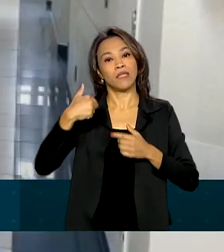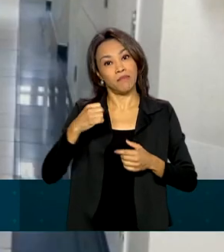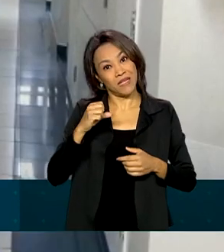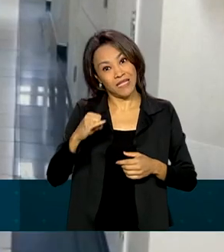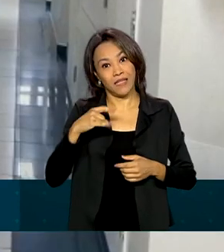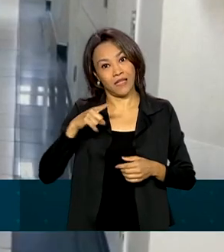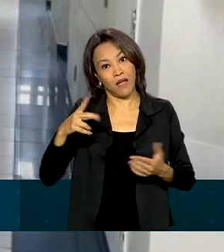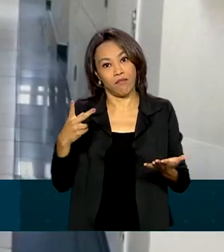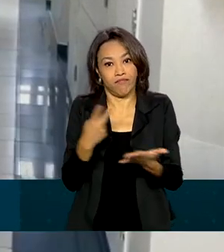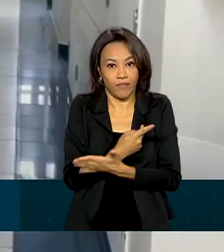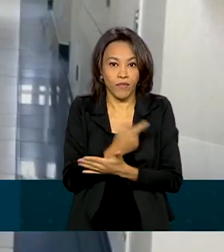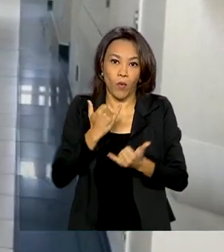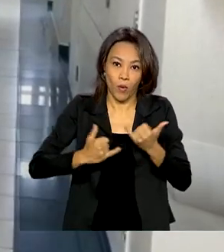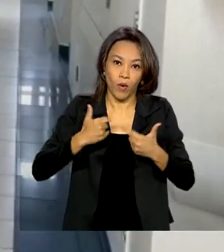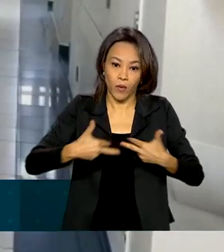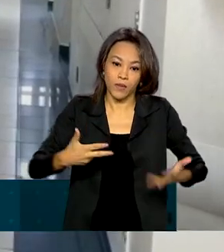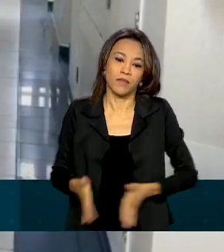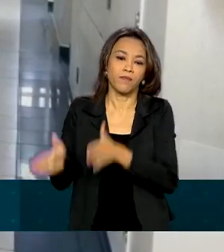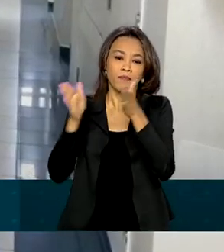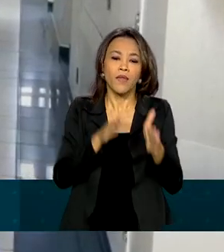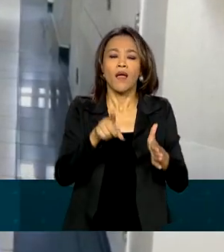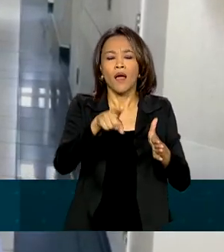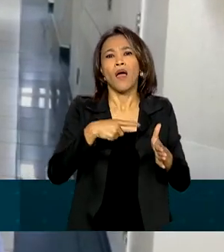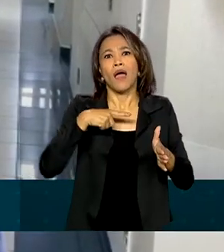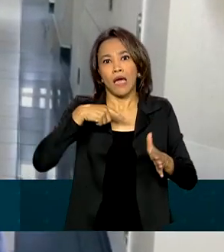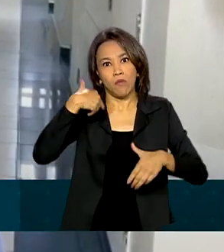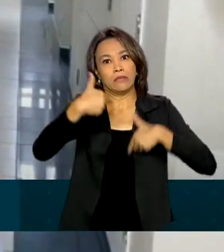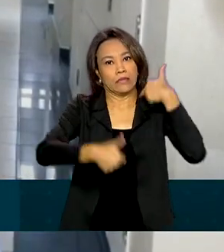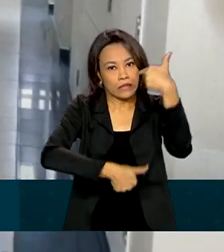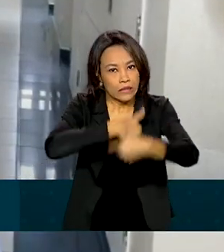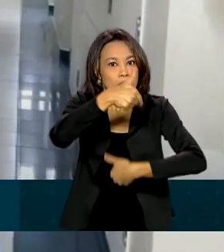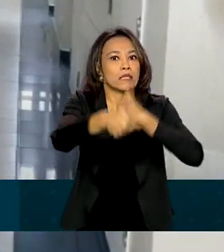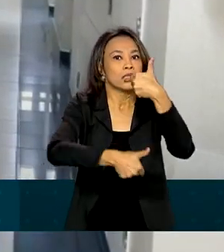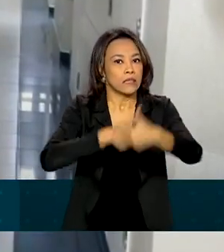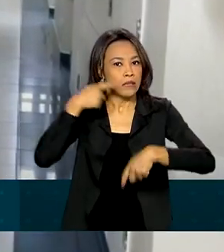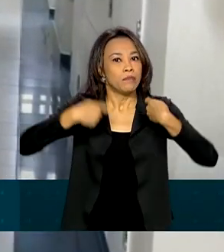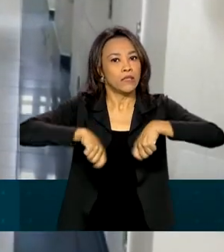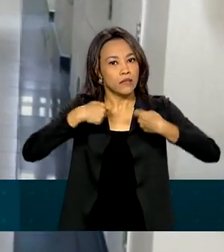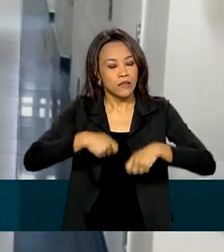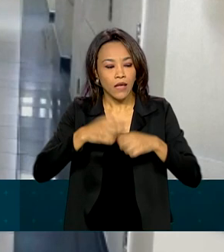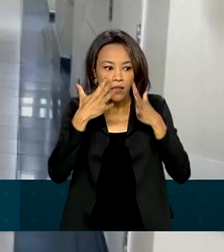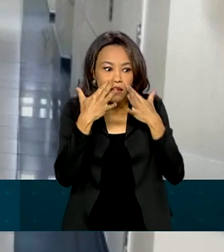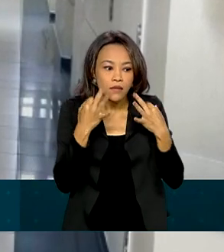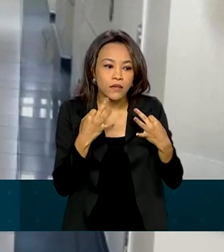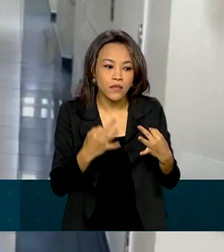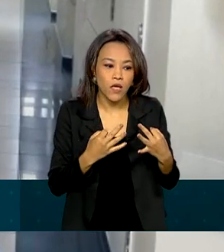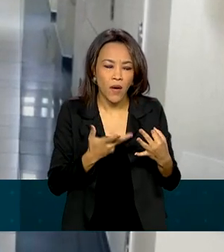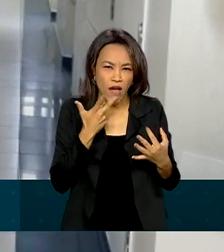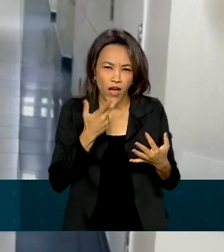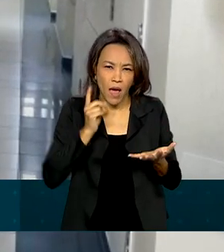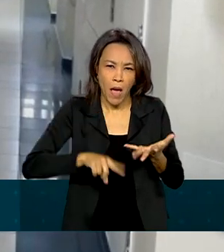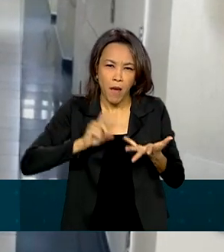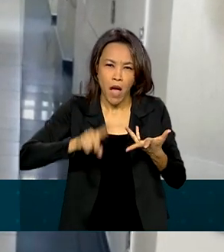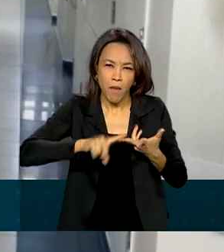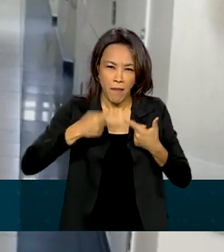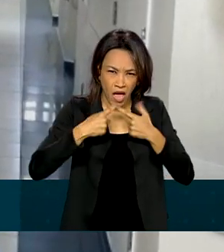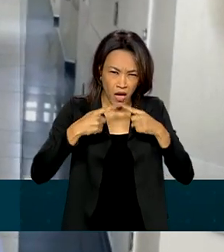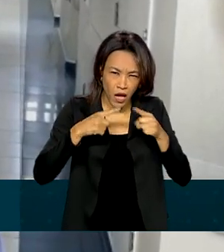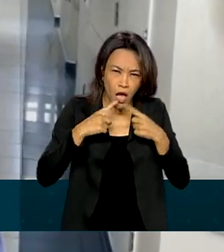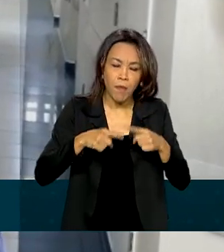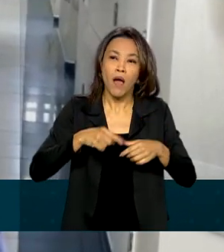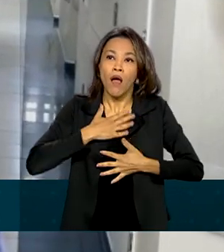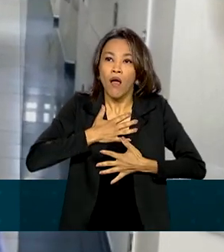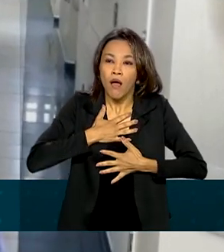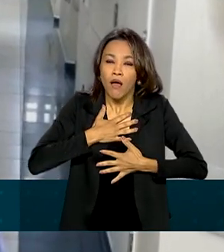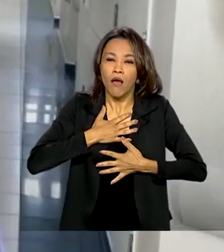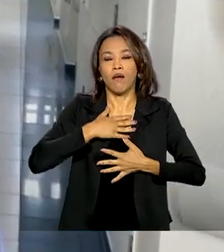Então, um atendimento bem completo, sim, que a gente tenta evoluir com todas as queixas do paciente, se ele relata que está cansado, que está com falta